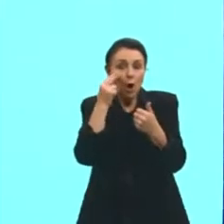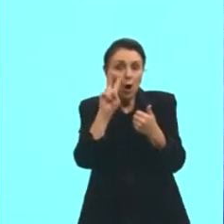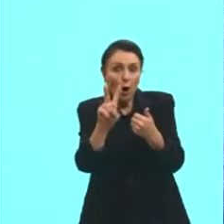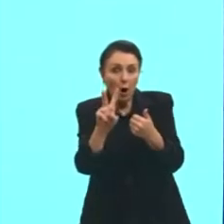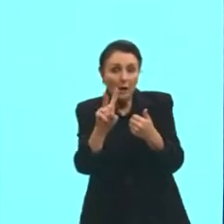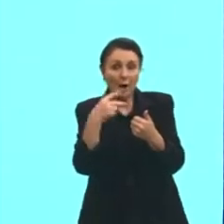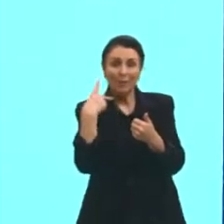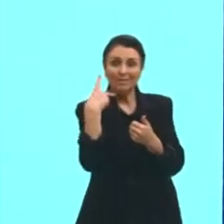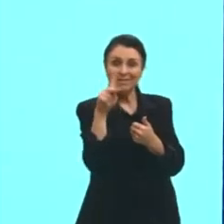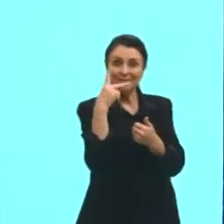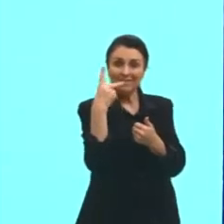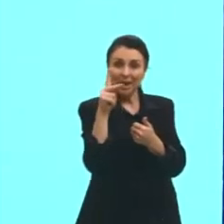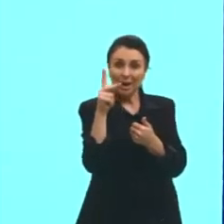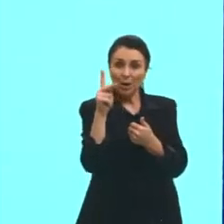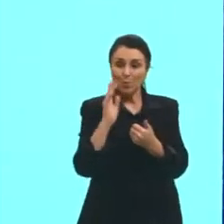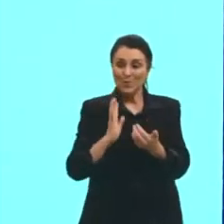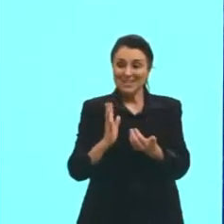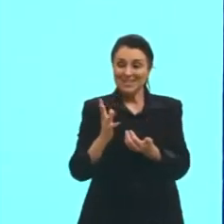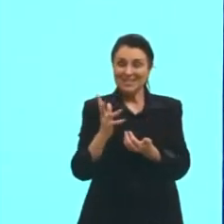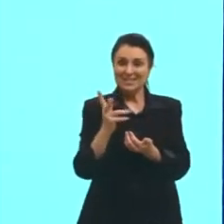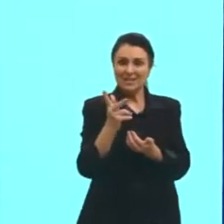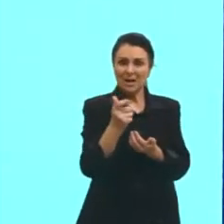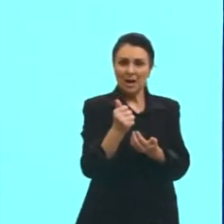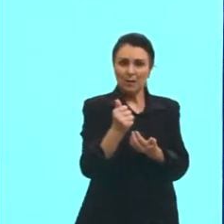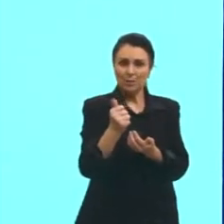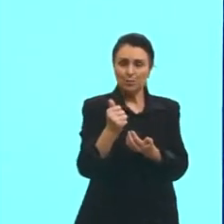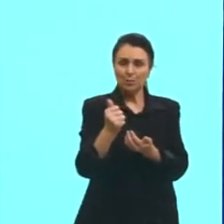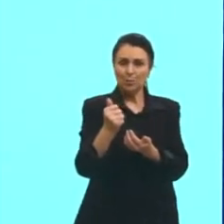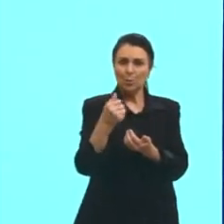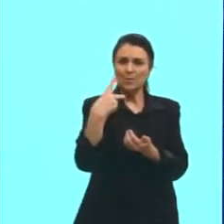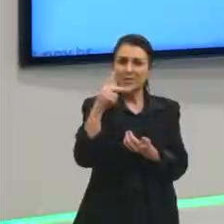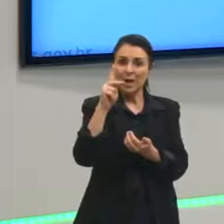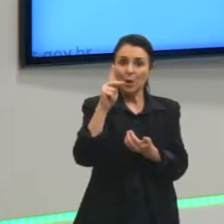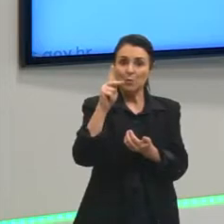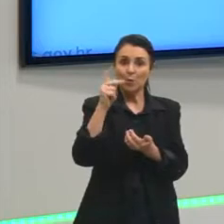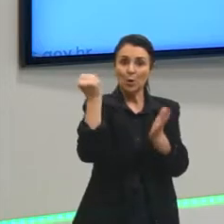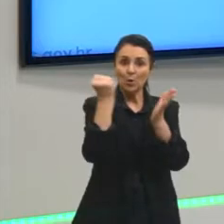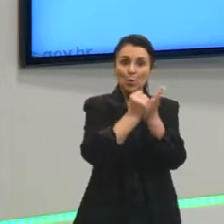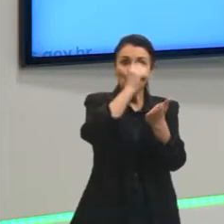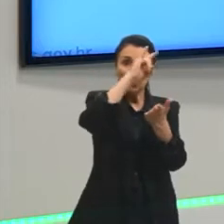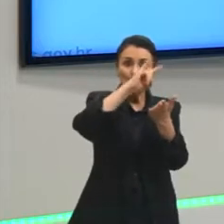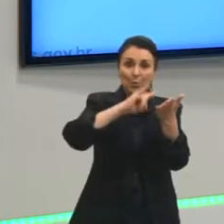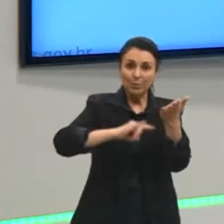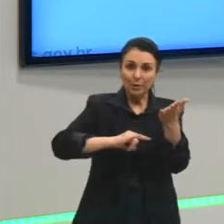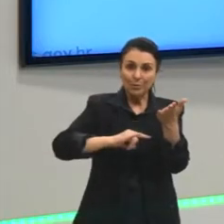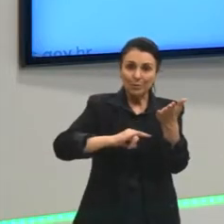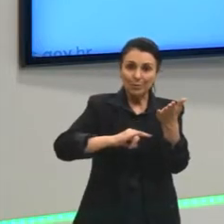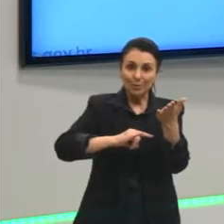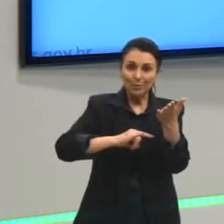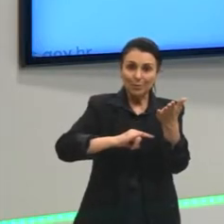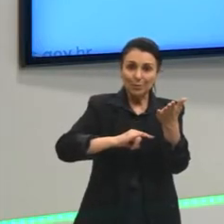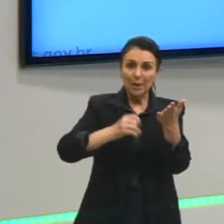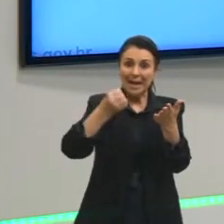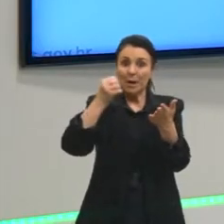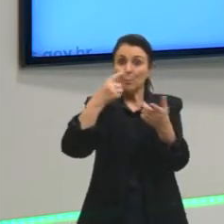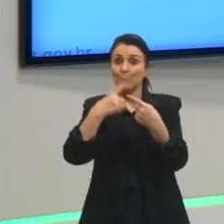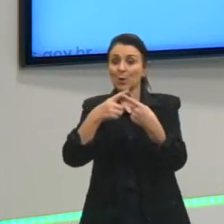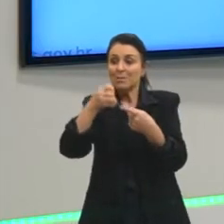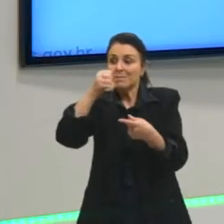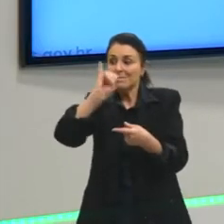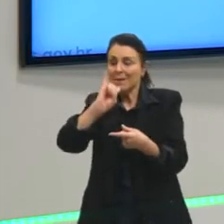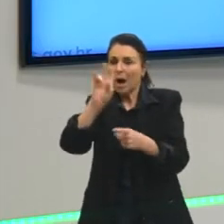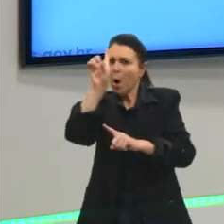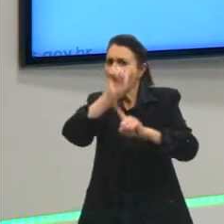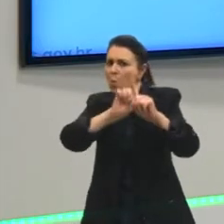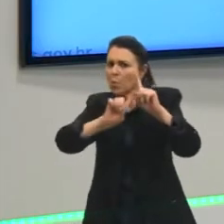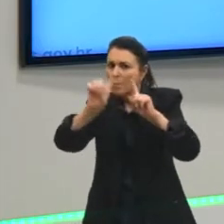dados de vocês. Por que, professor, eu preciso conferir os dados? Porque se estiver algo errado com os